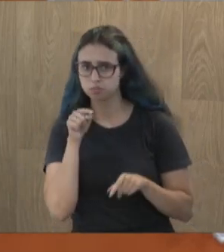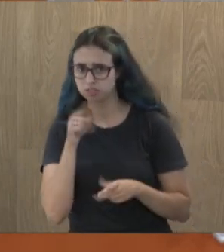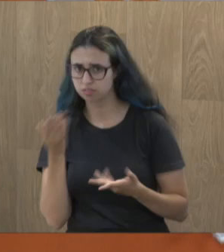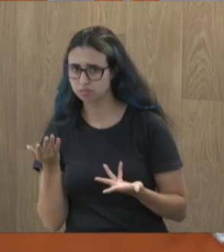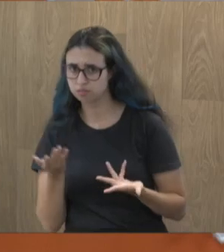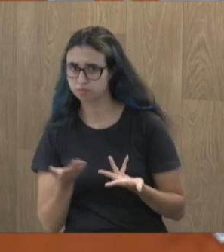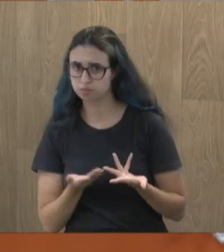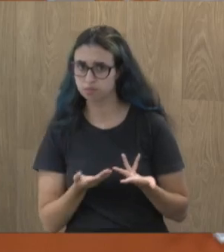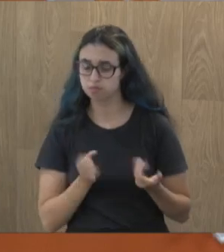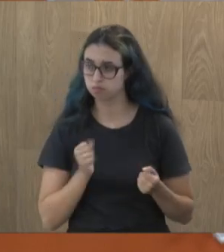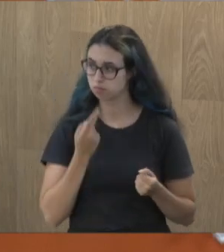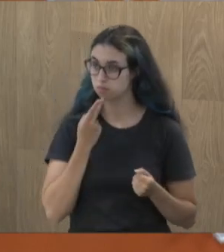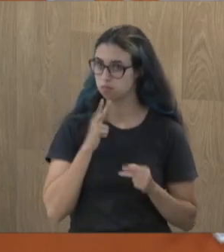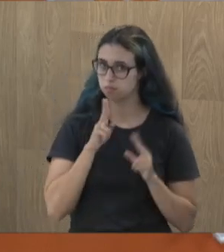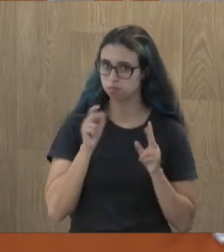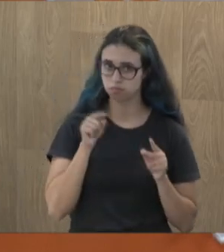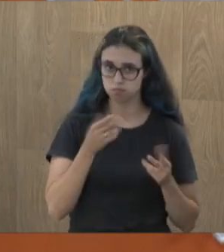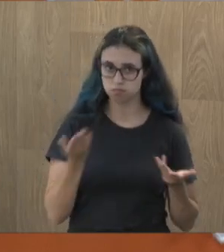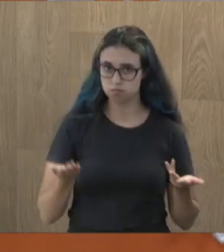Tem imunidade?